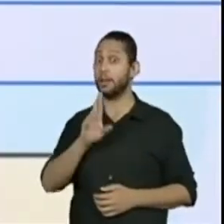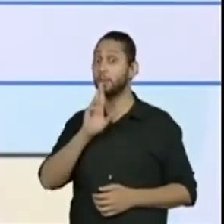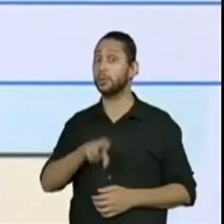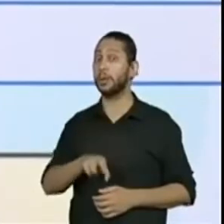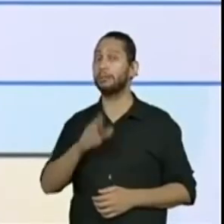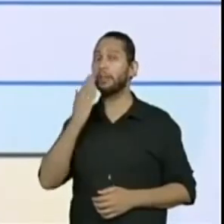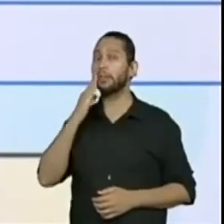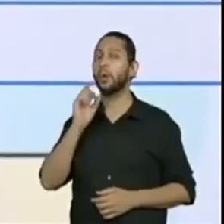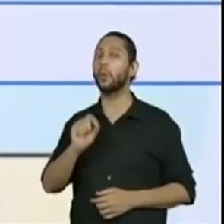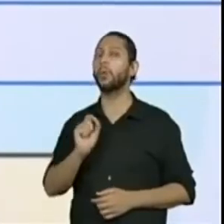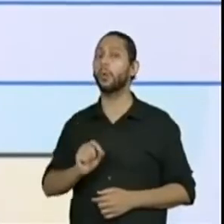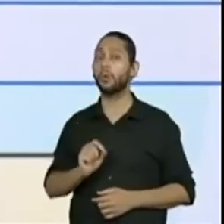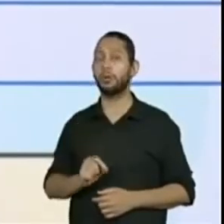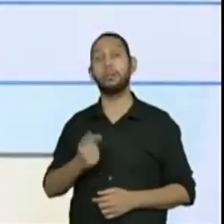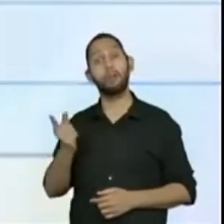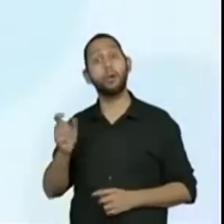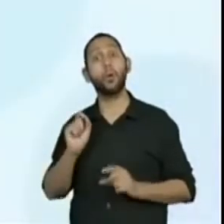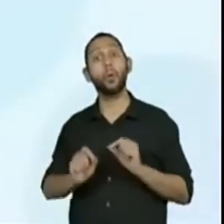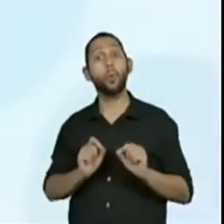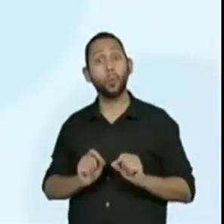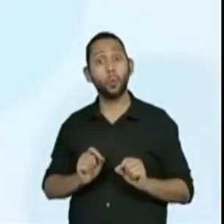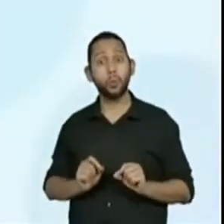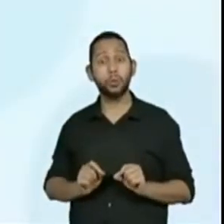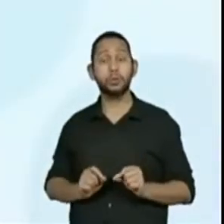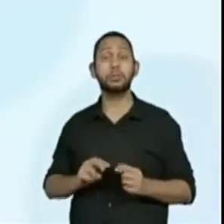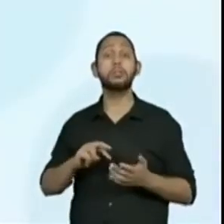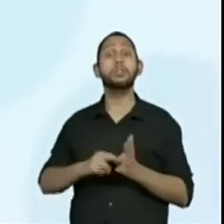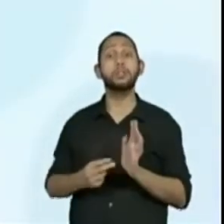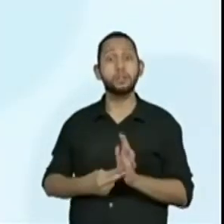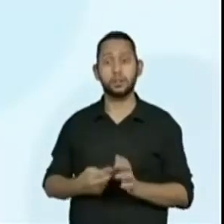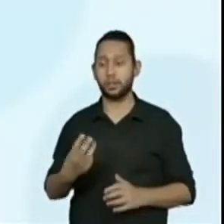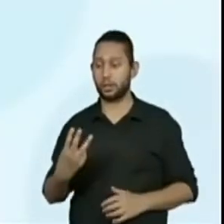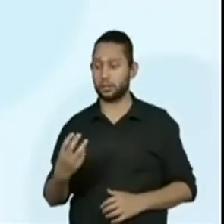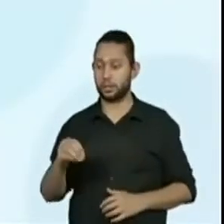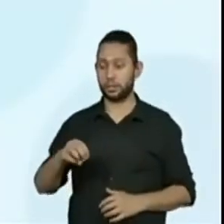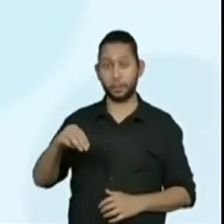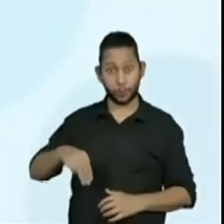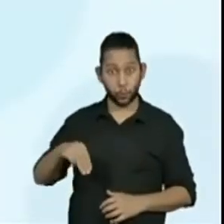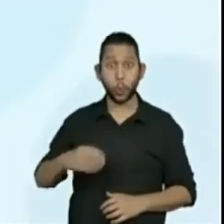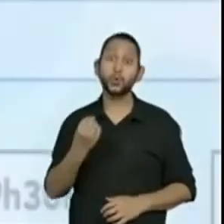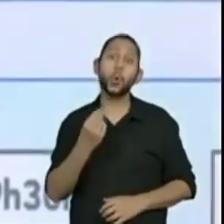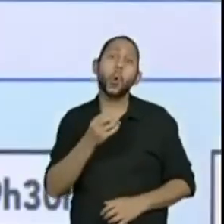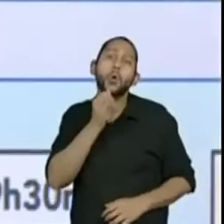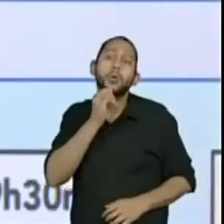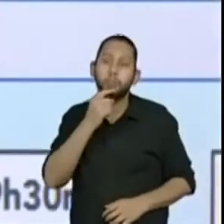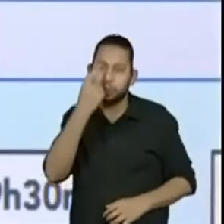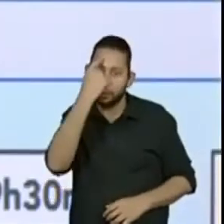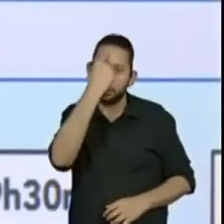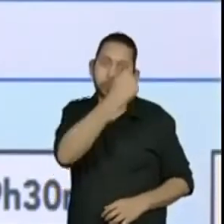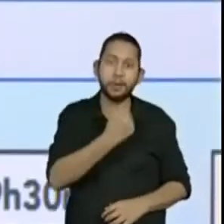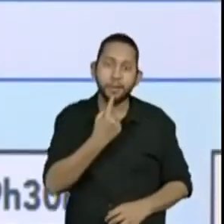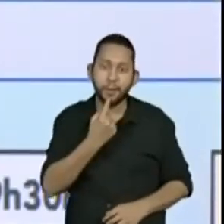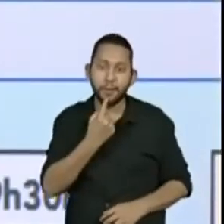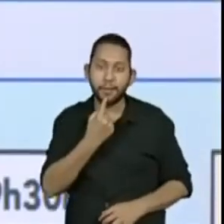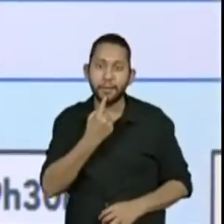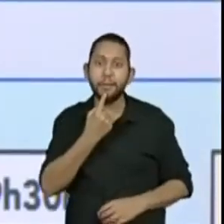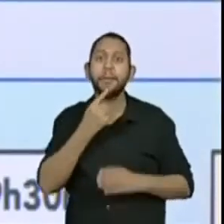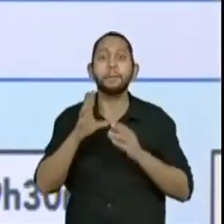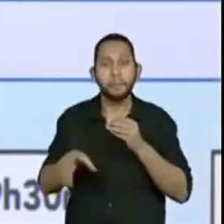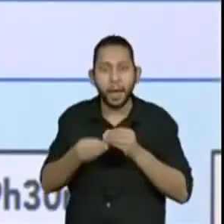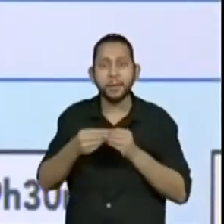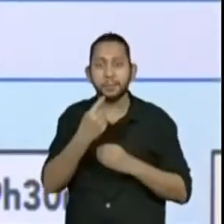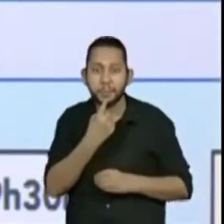entendeu aqui? Que essa sequência é uma sequência que pula de 30 em 30 minutos, certo? Isso.